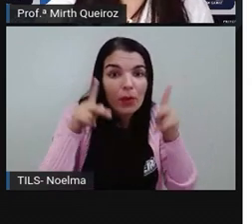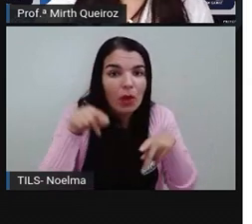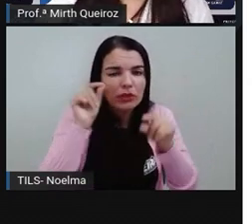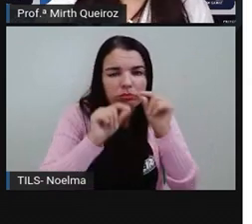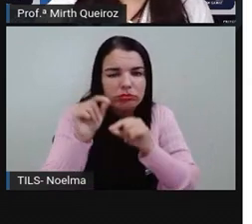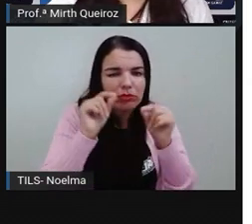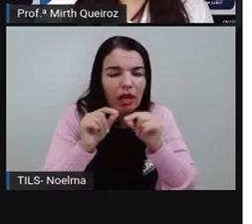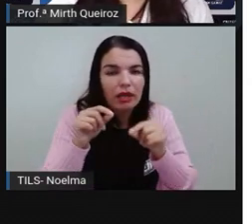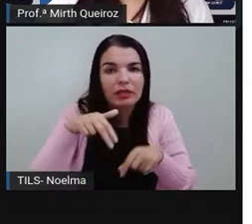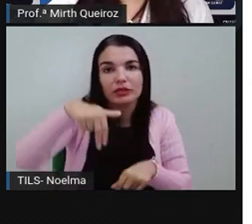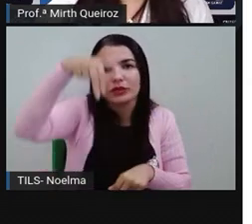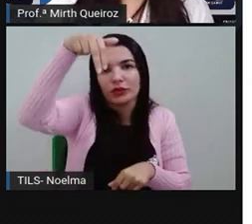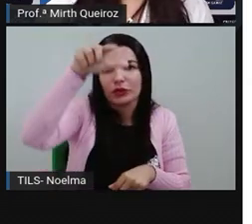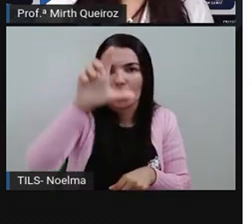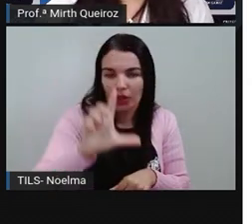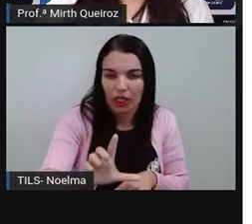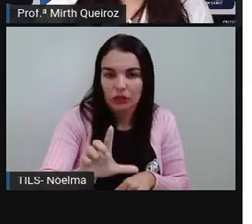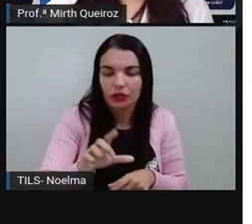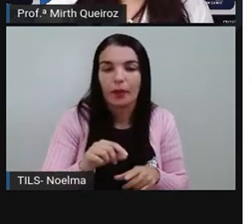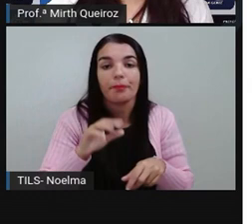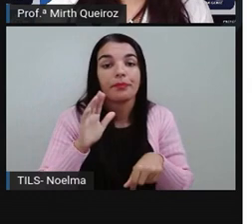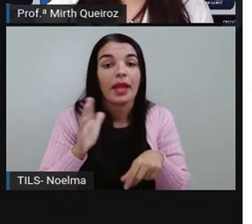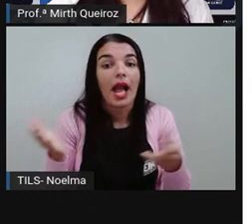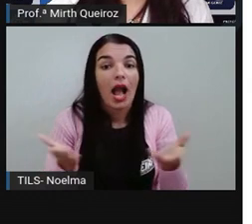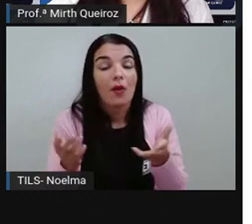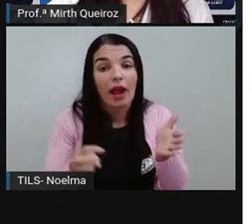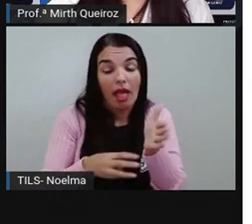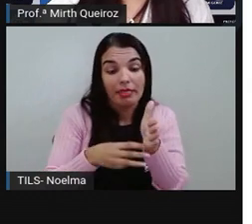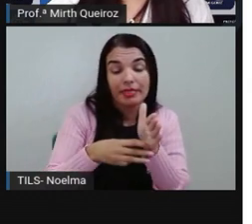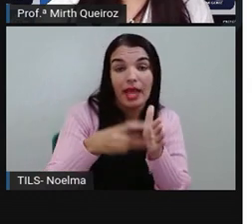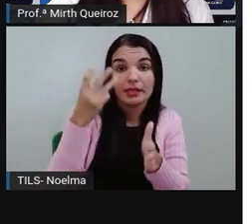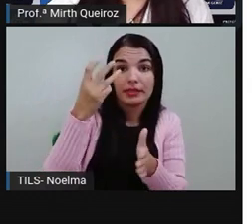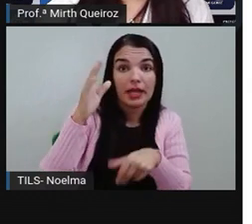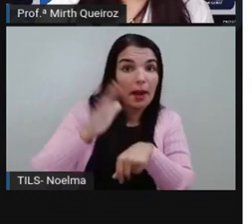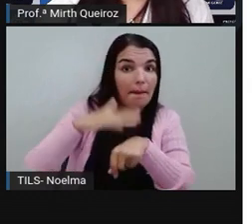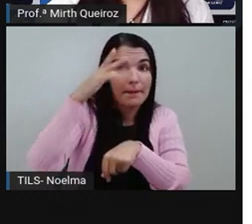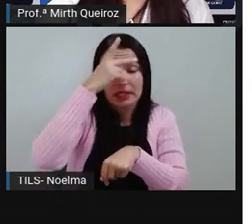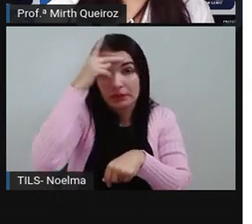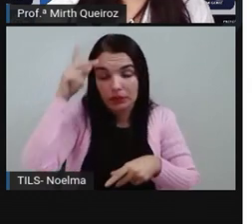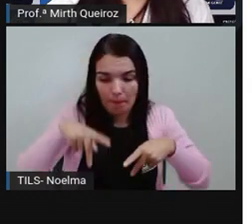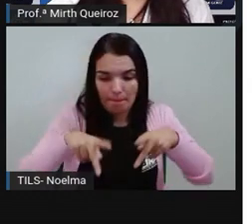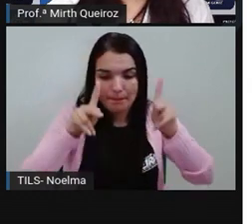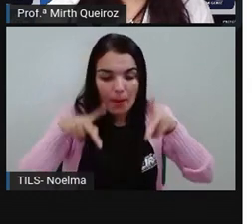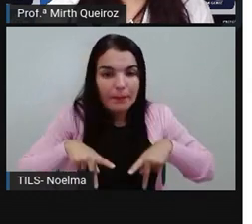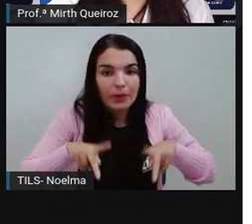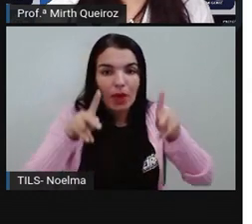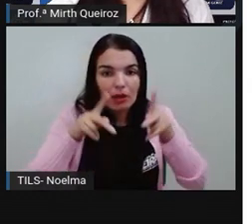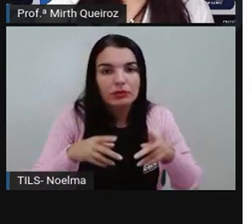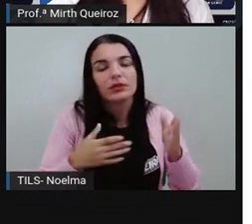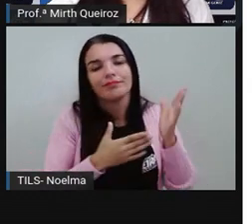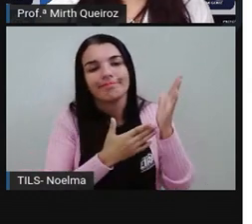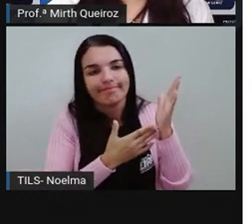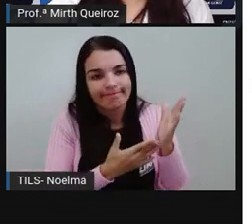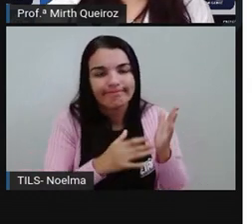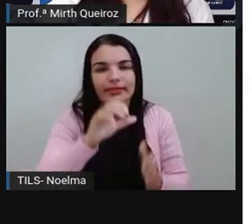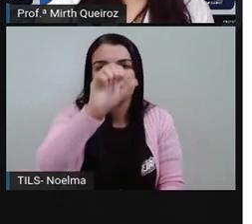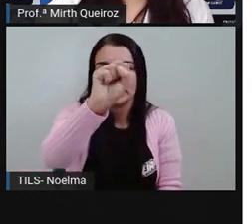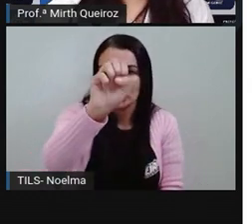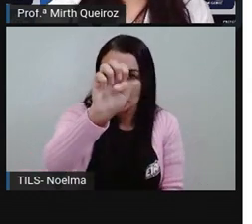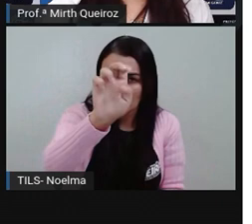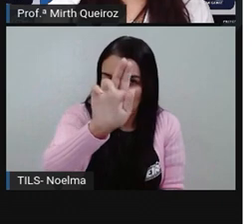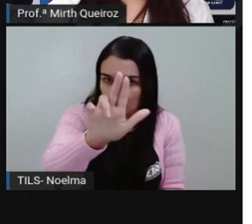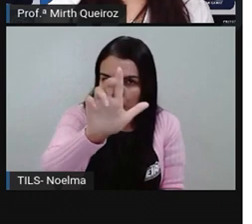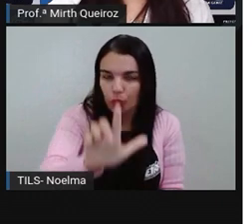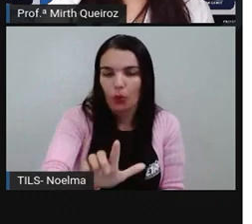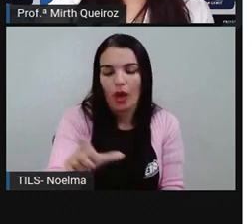A região Nordeste. A terceira mais populosa, a região sul. E ela é a menor das